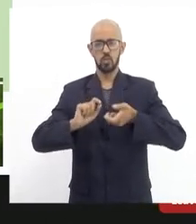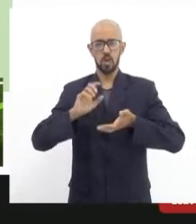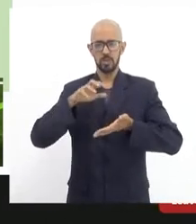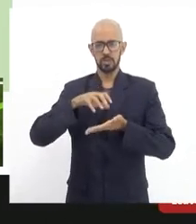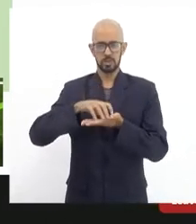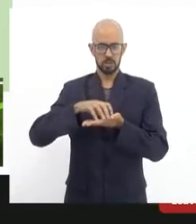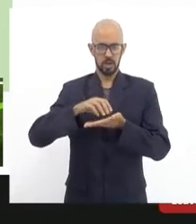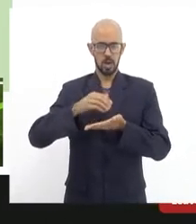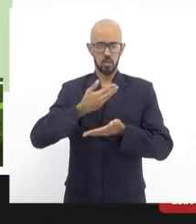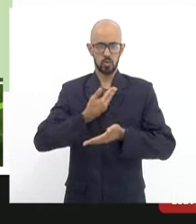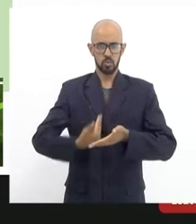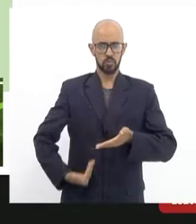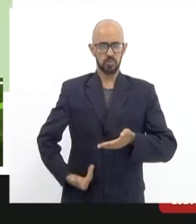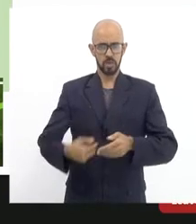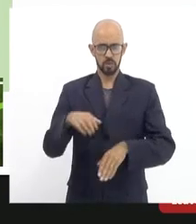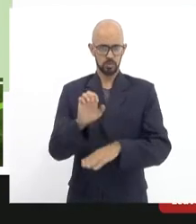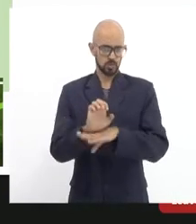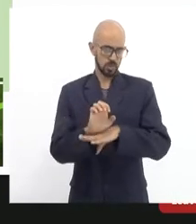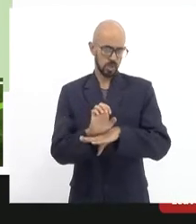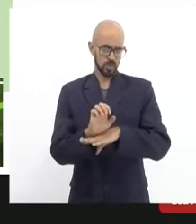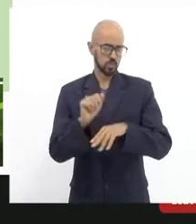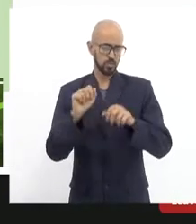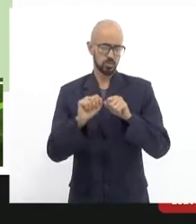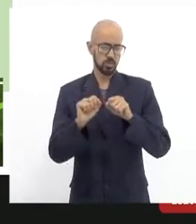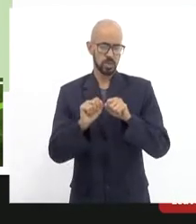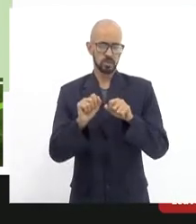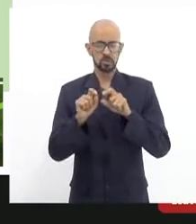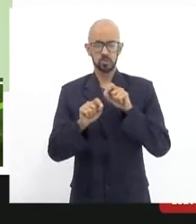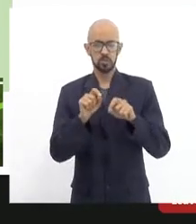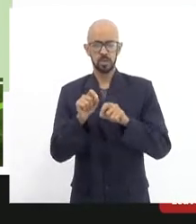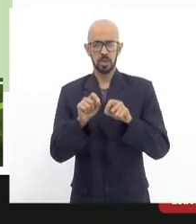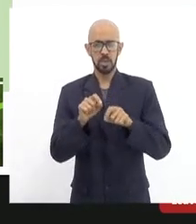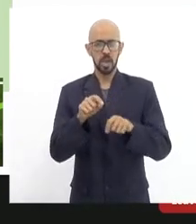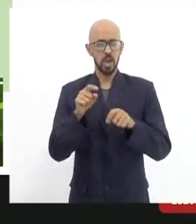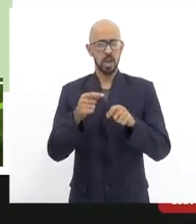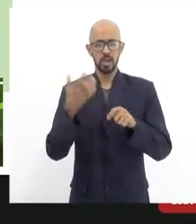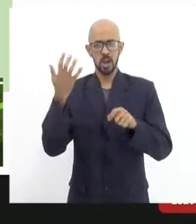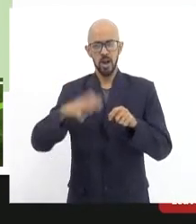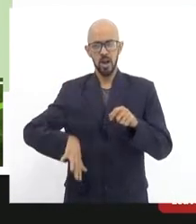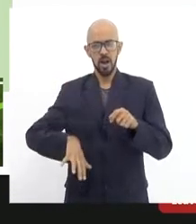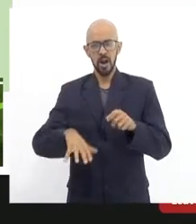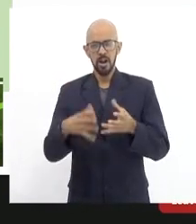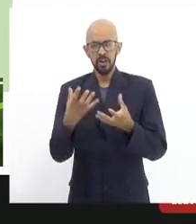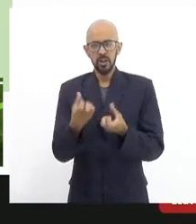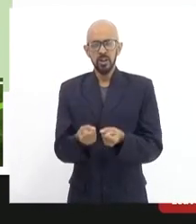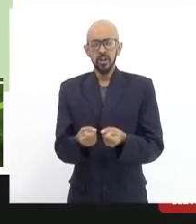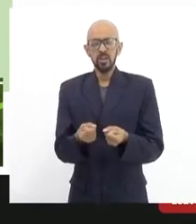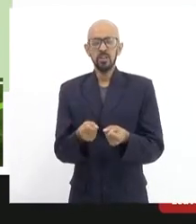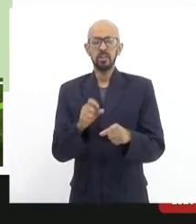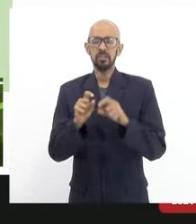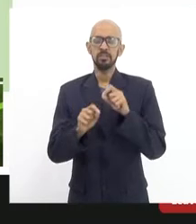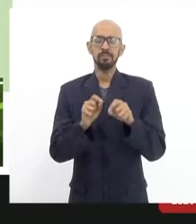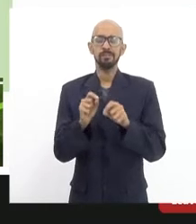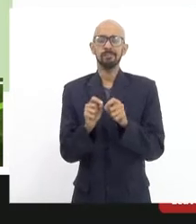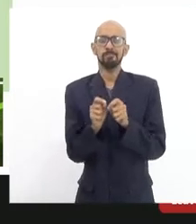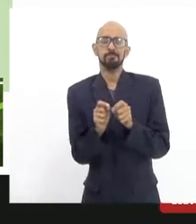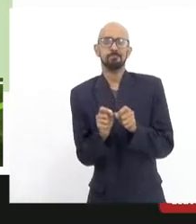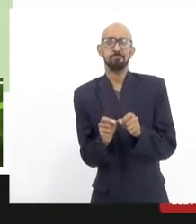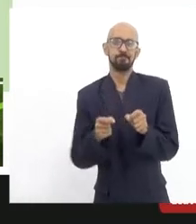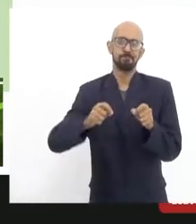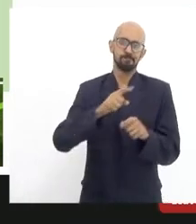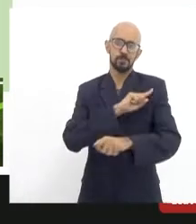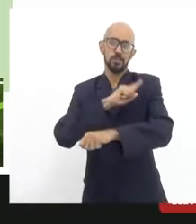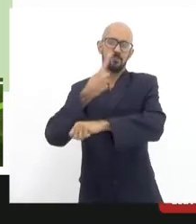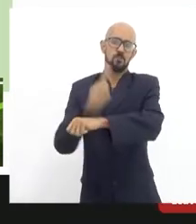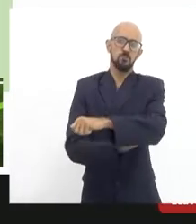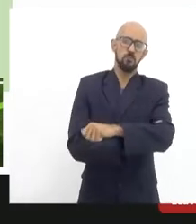Estado porque o central e o governo do Estado se recusam a admitir a força